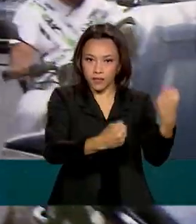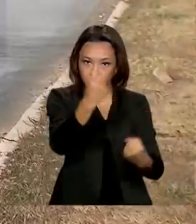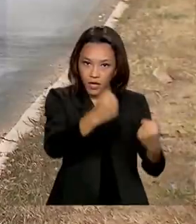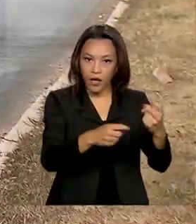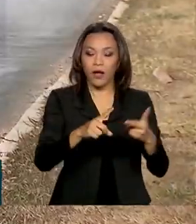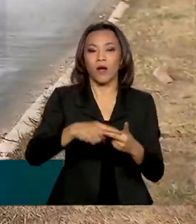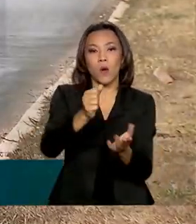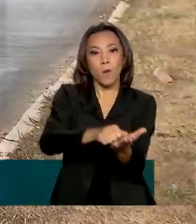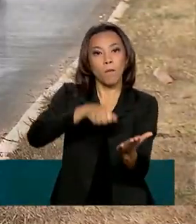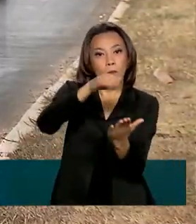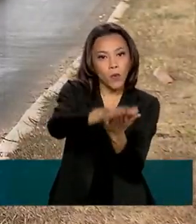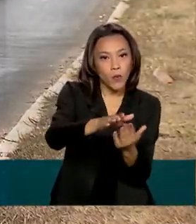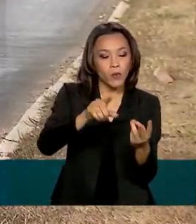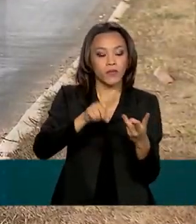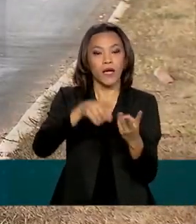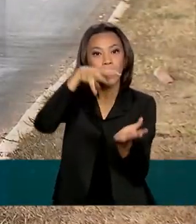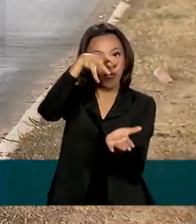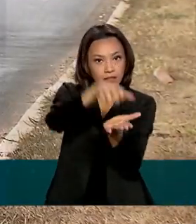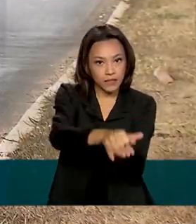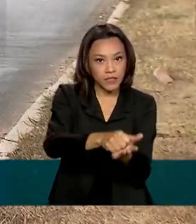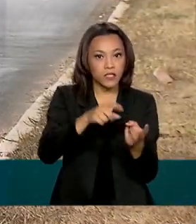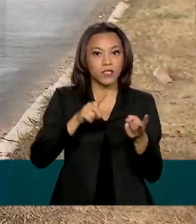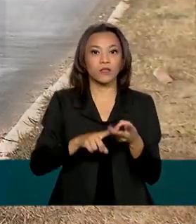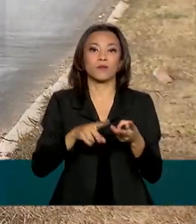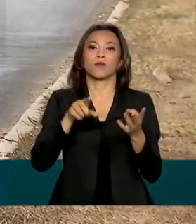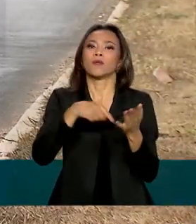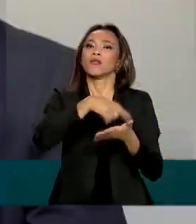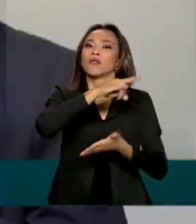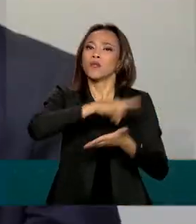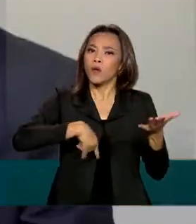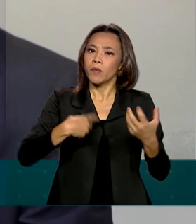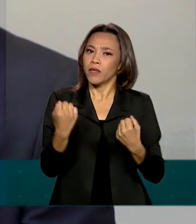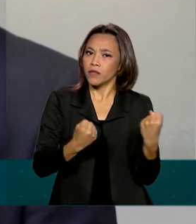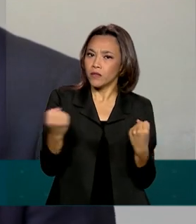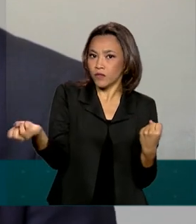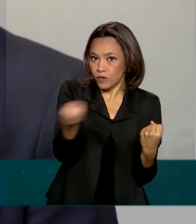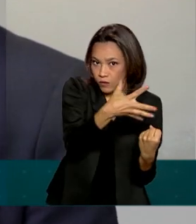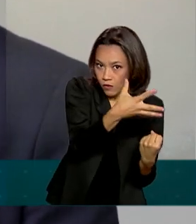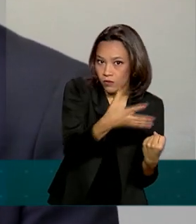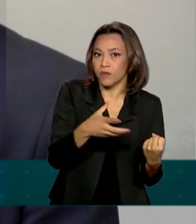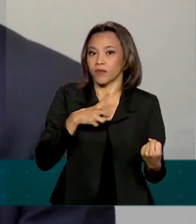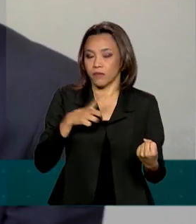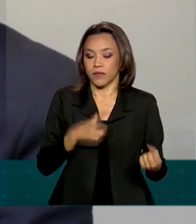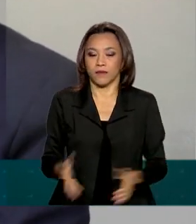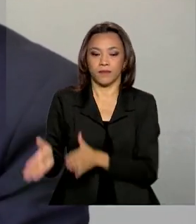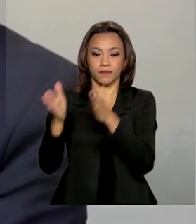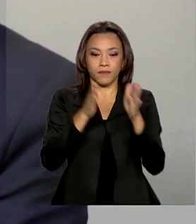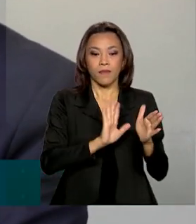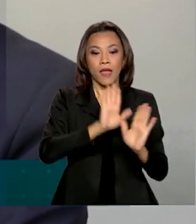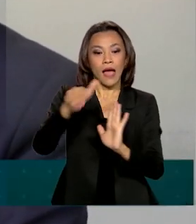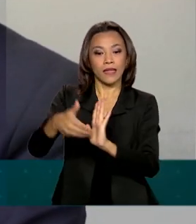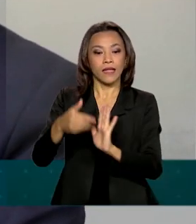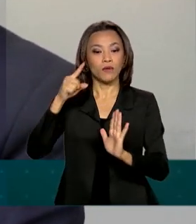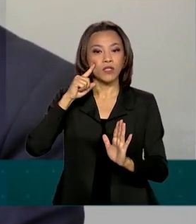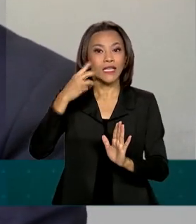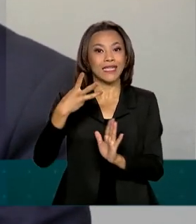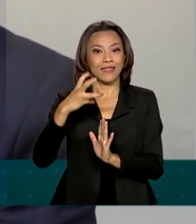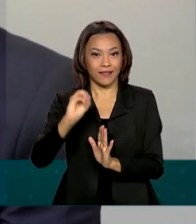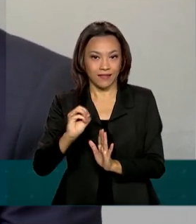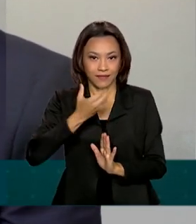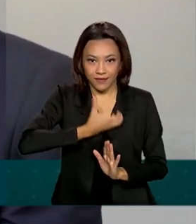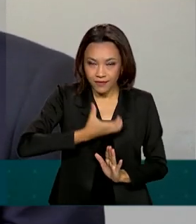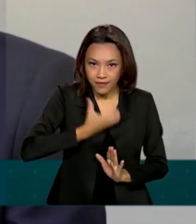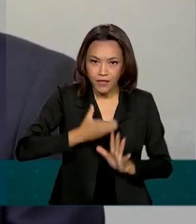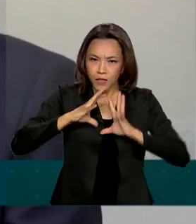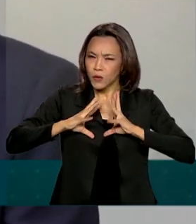de multas, registro e licenciamento de veículos novos. A regra geral é, até o dia 30 de dezembro,